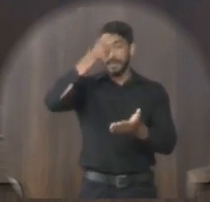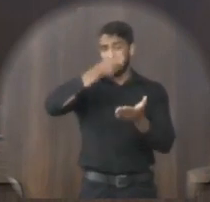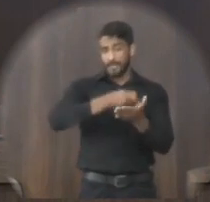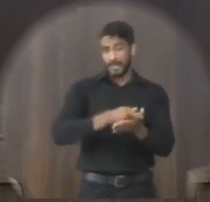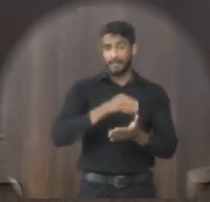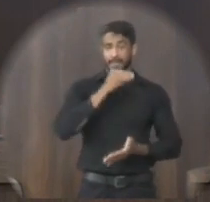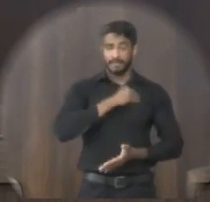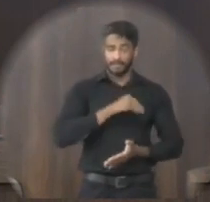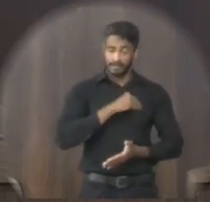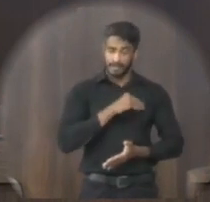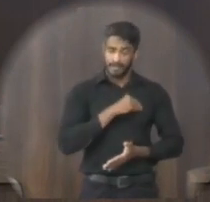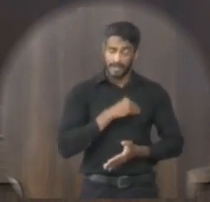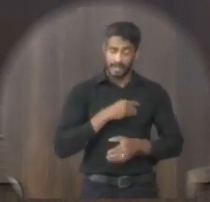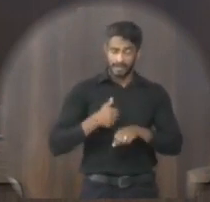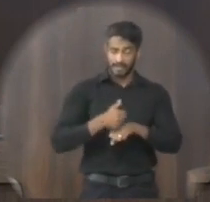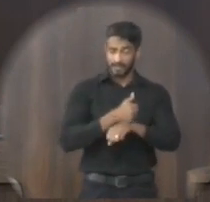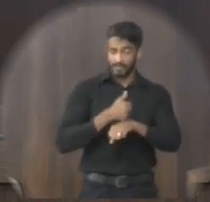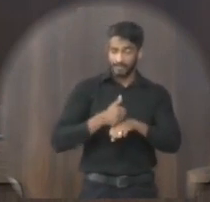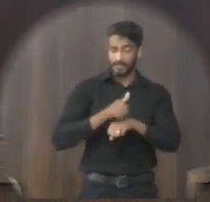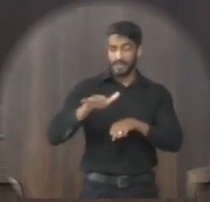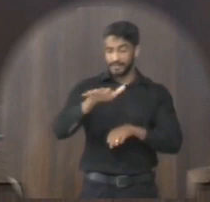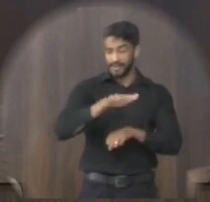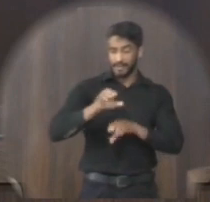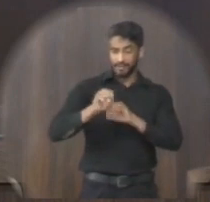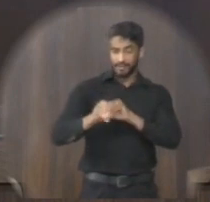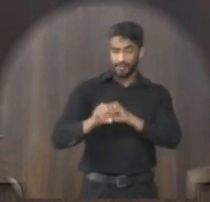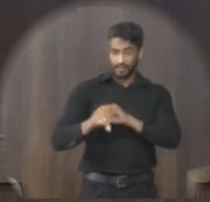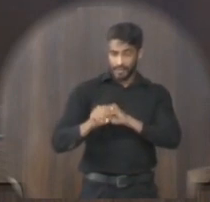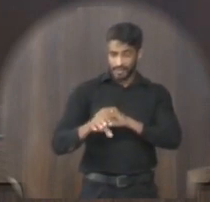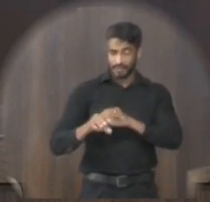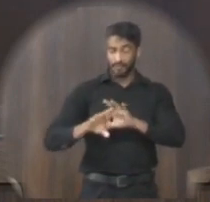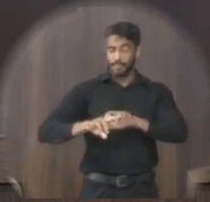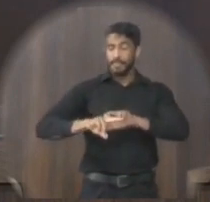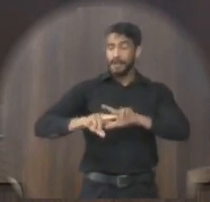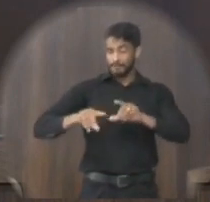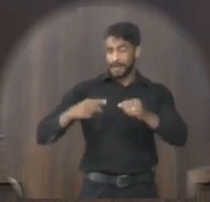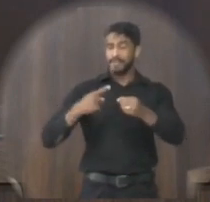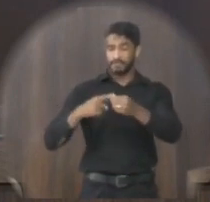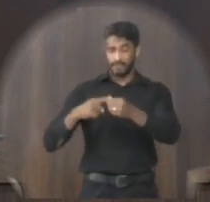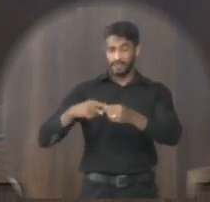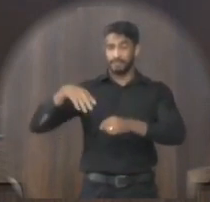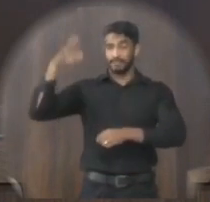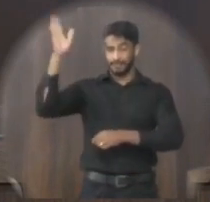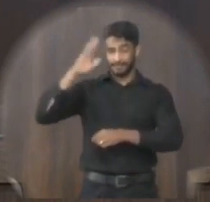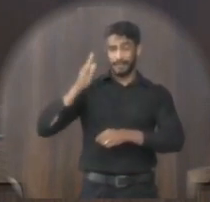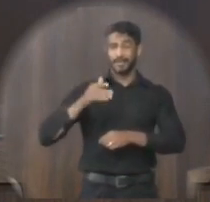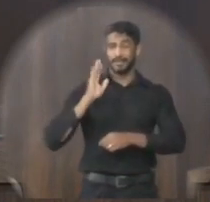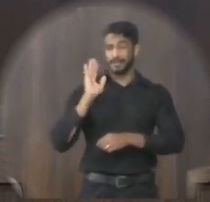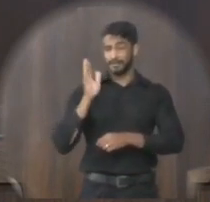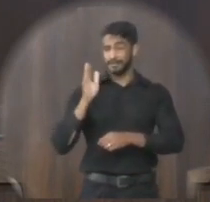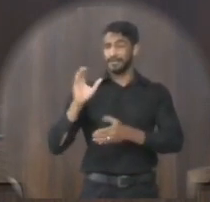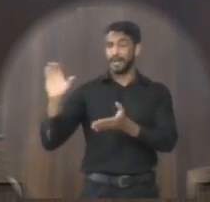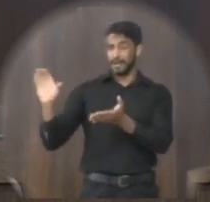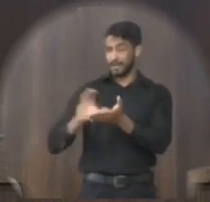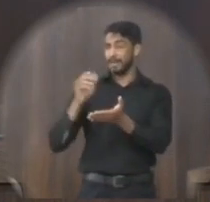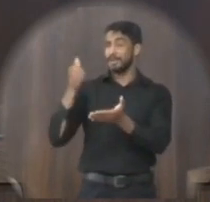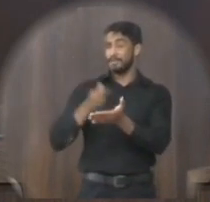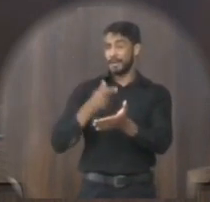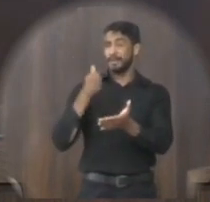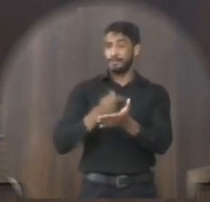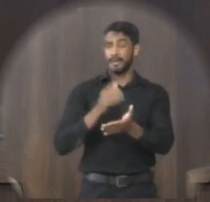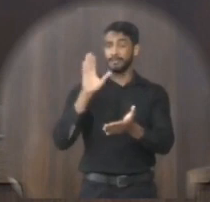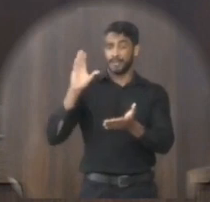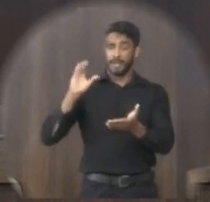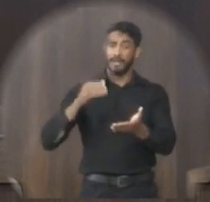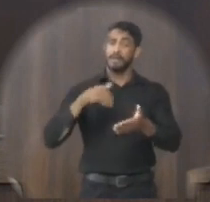pagamento de salários aos profissionais de educação vários municípios em todo o país já fizeram o rateio do valor e já